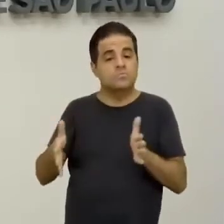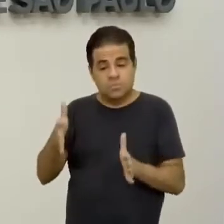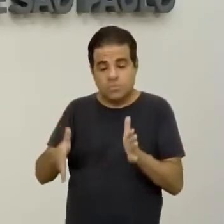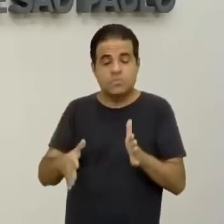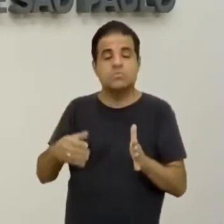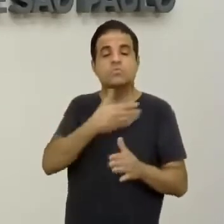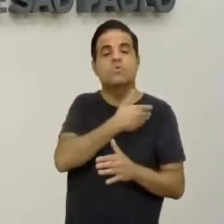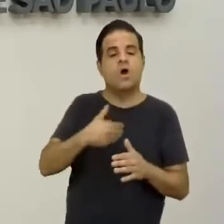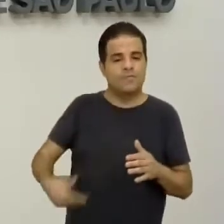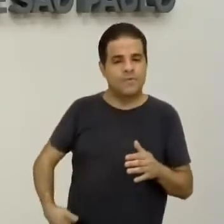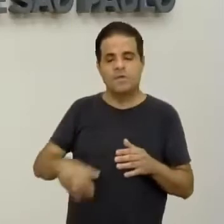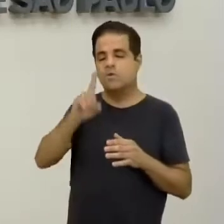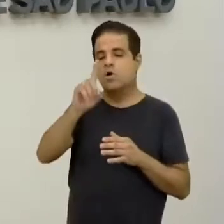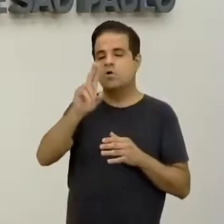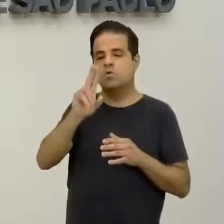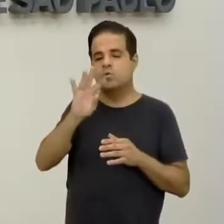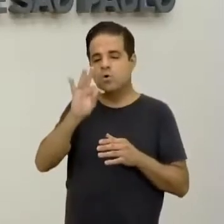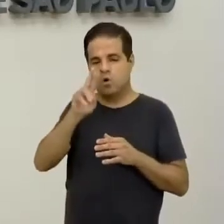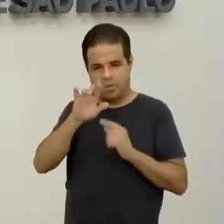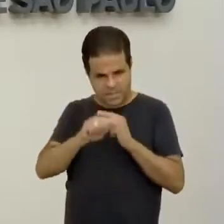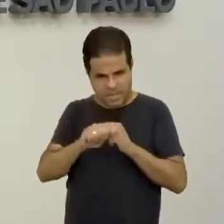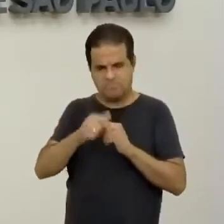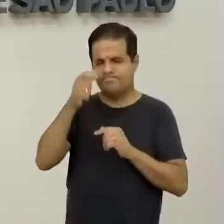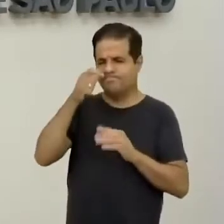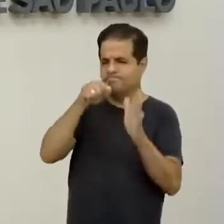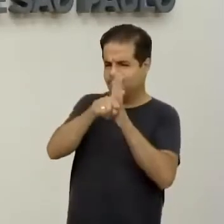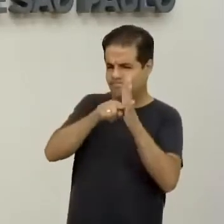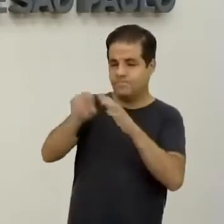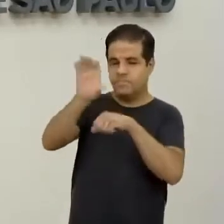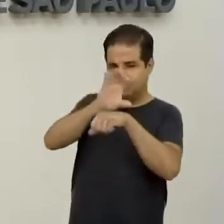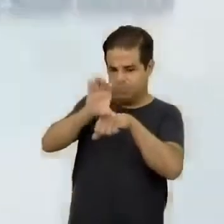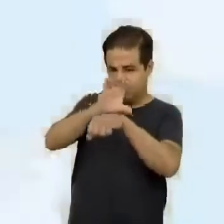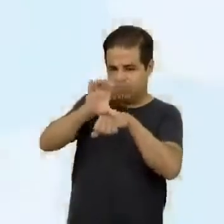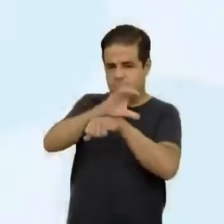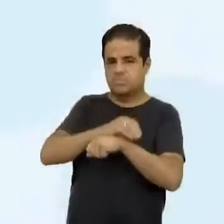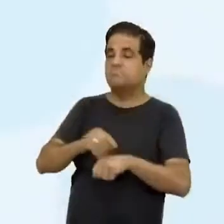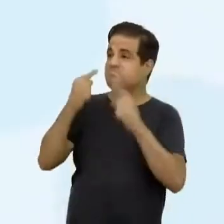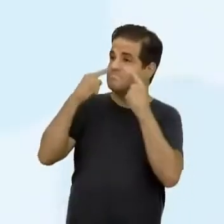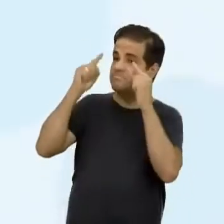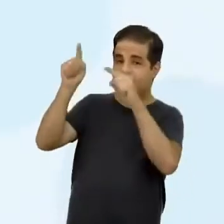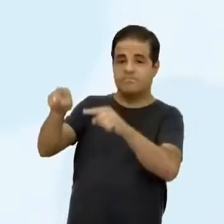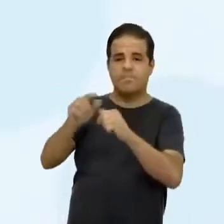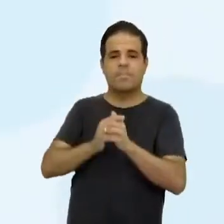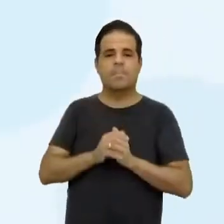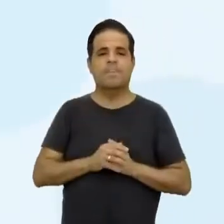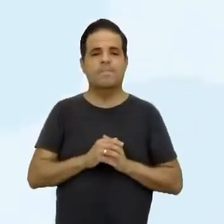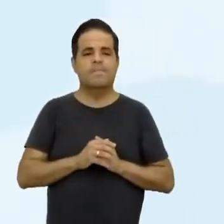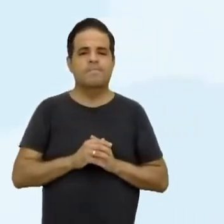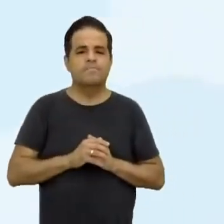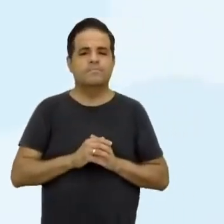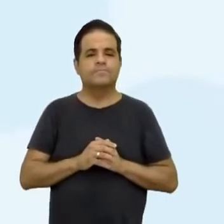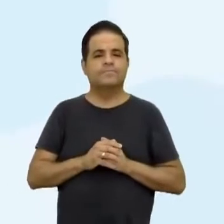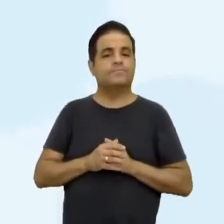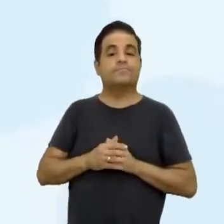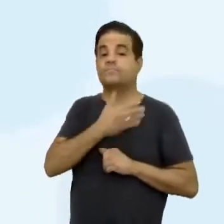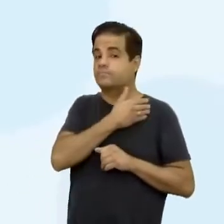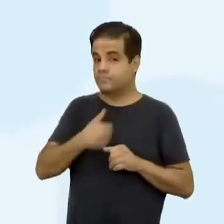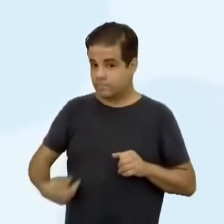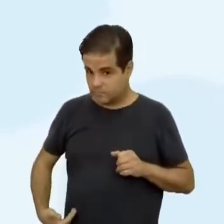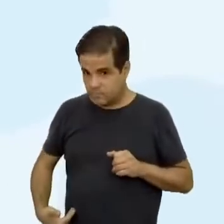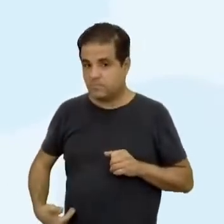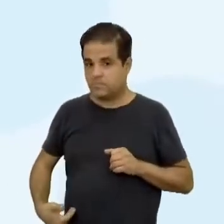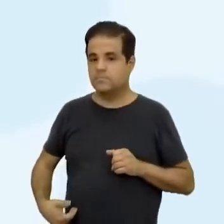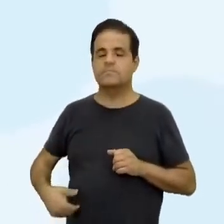do governo Dutra. Então, vamos analisar essa Constituição na tela pra vocês. Então, dá uma olhadinha lá. Governo Dutra,